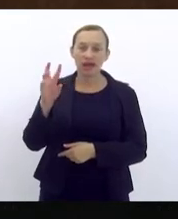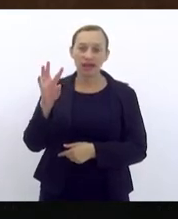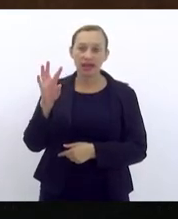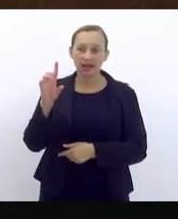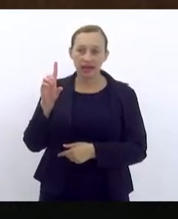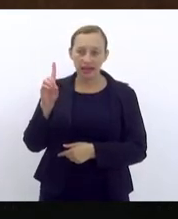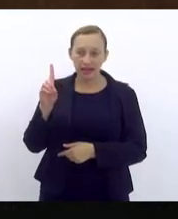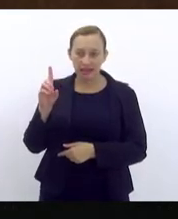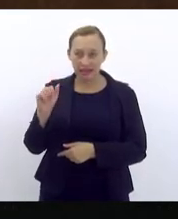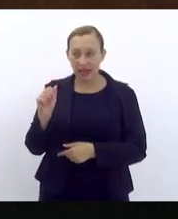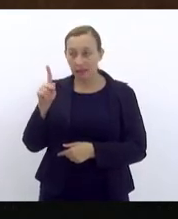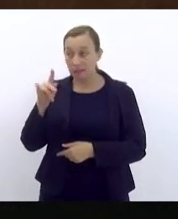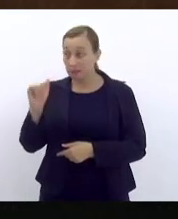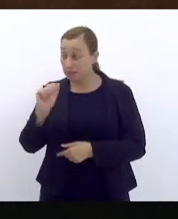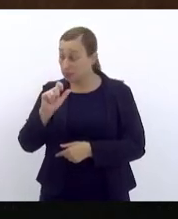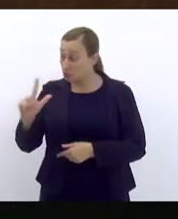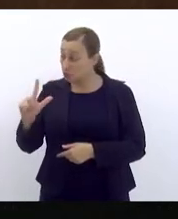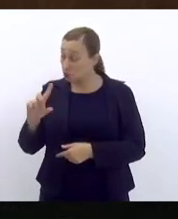exclusivamente